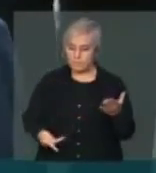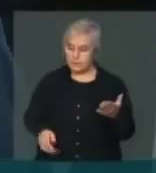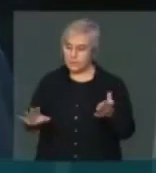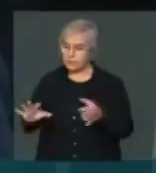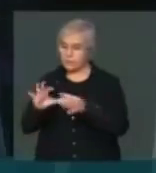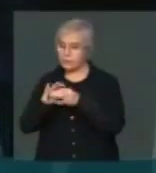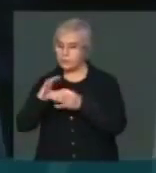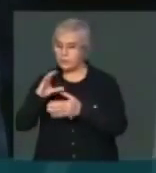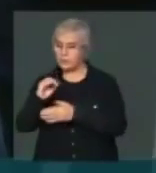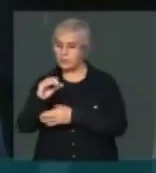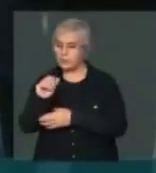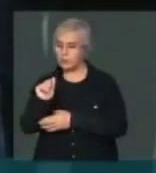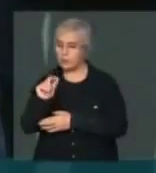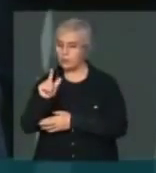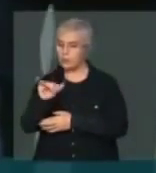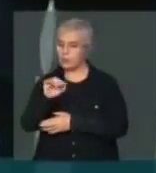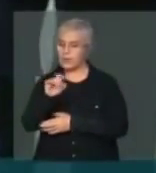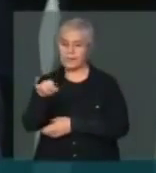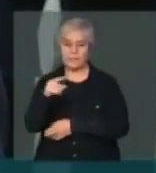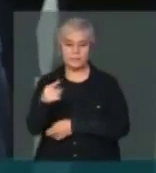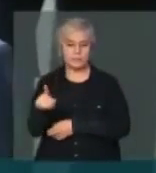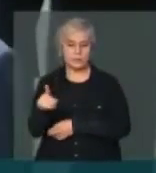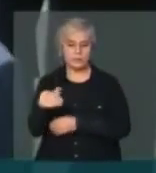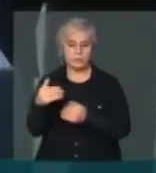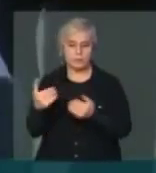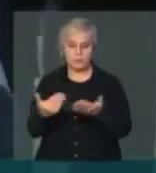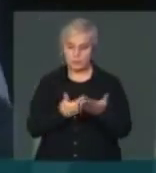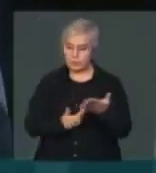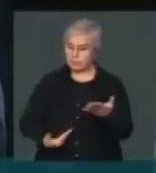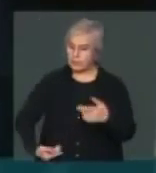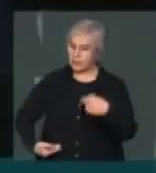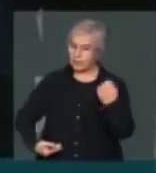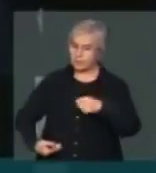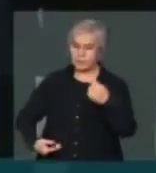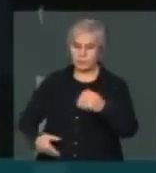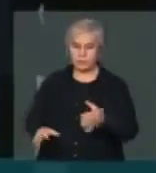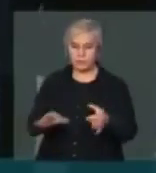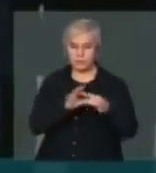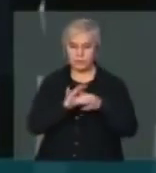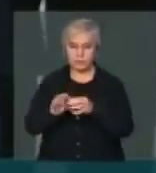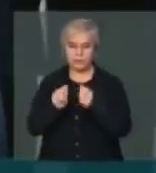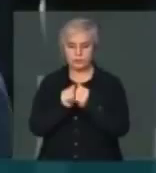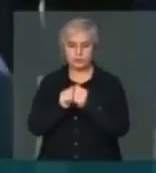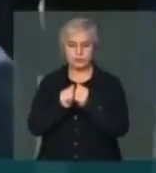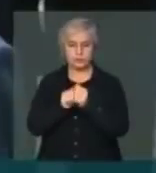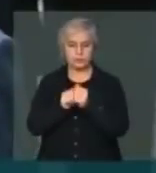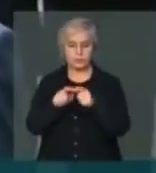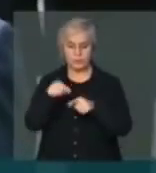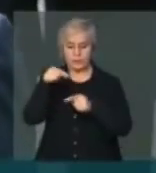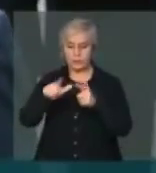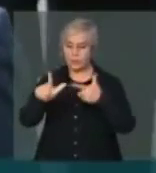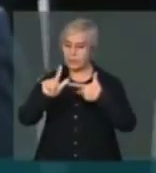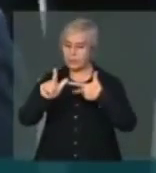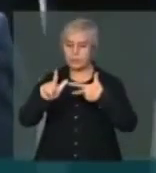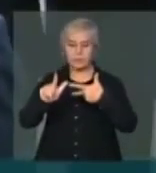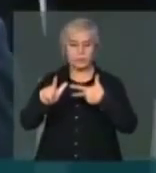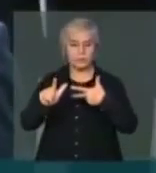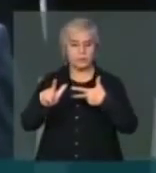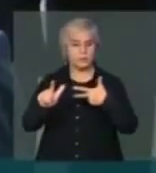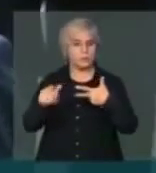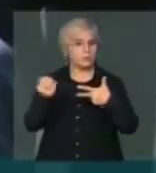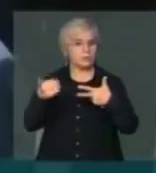ganha-se o executivo. E para governar, precisa-se cooptar membros do legislativo no